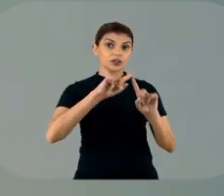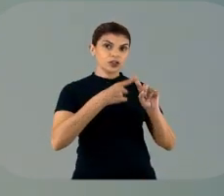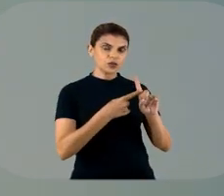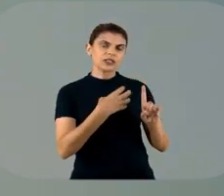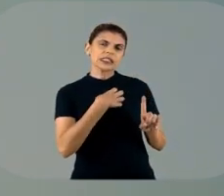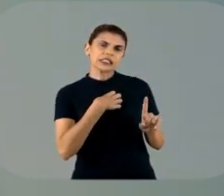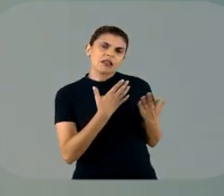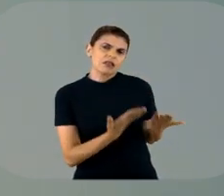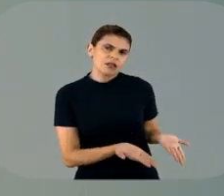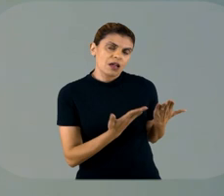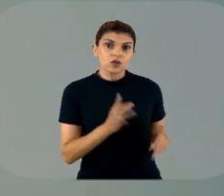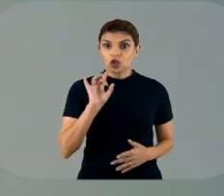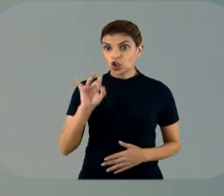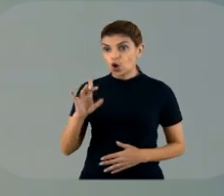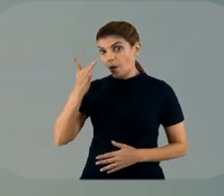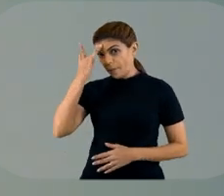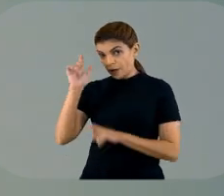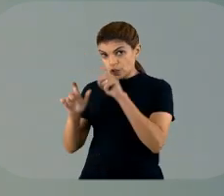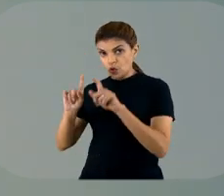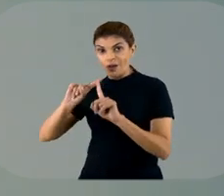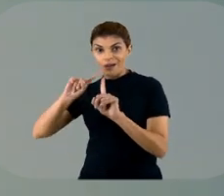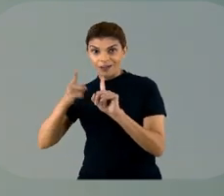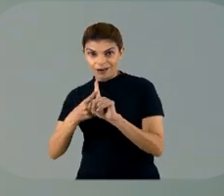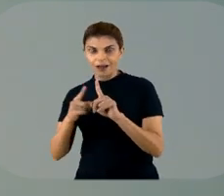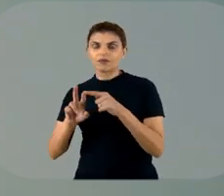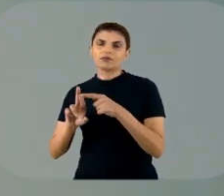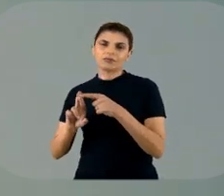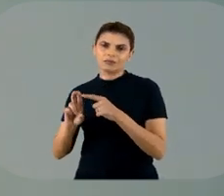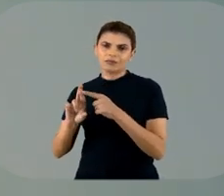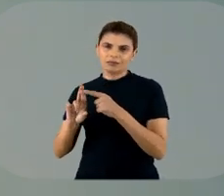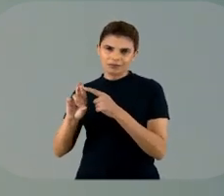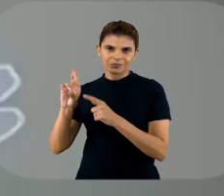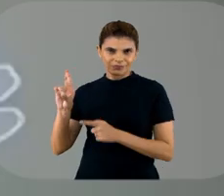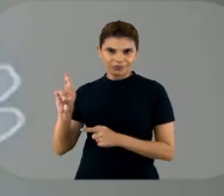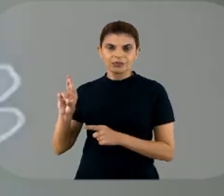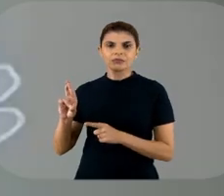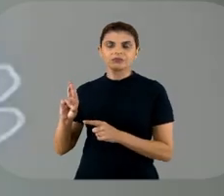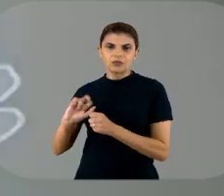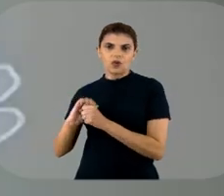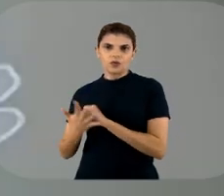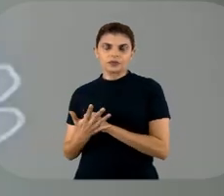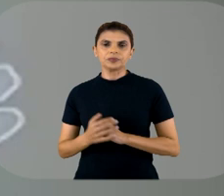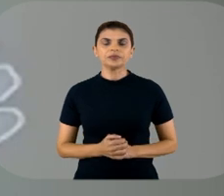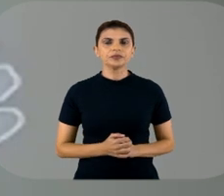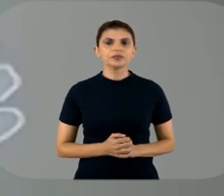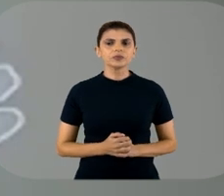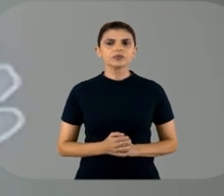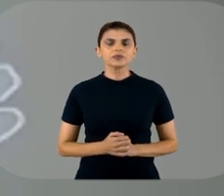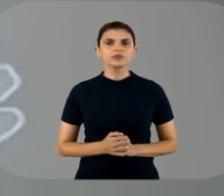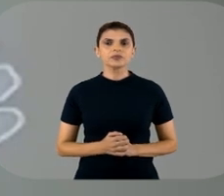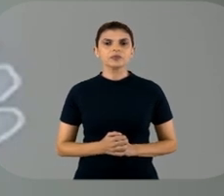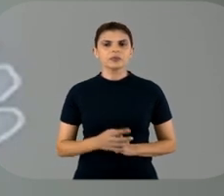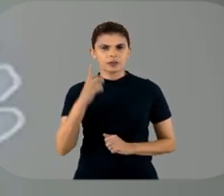assintomáticas, não apenas as gestantes com sintomas clínicos. O que a gente tem visto e